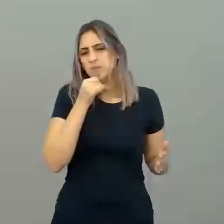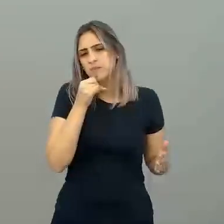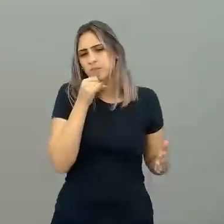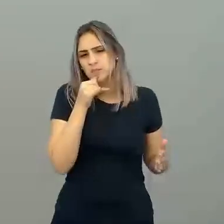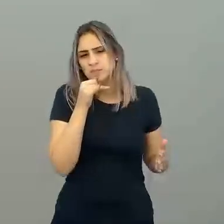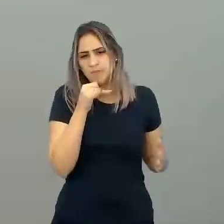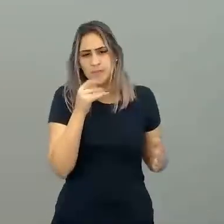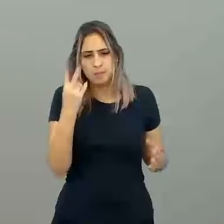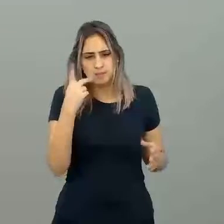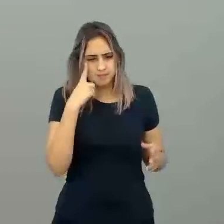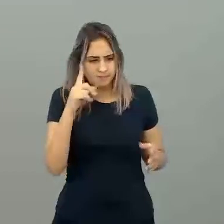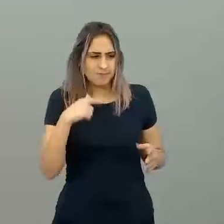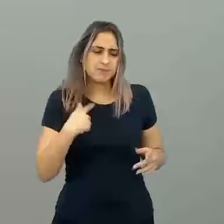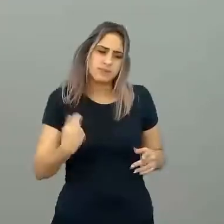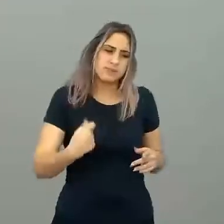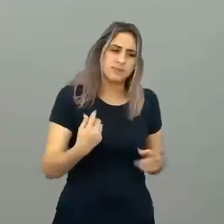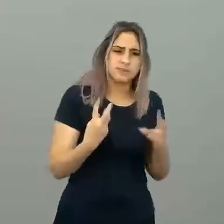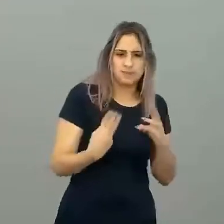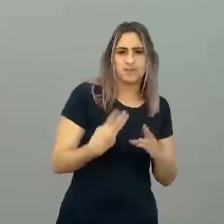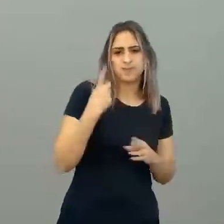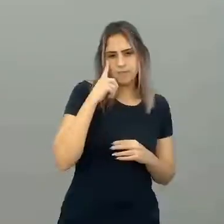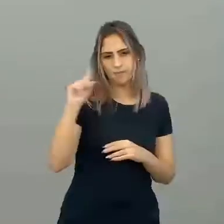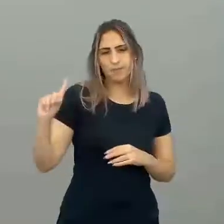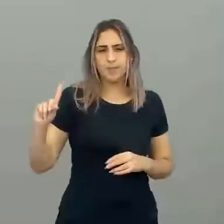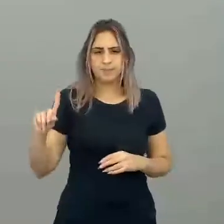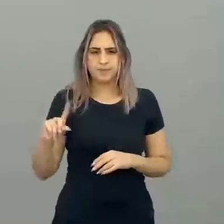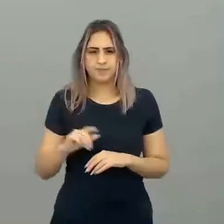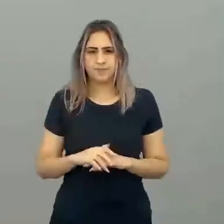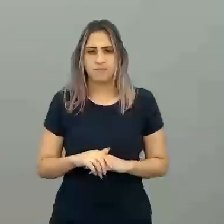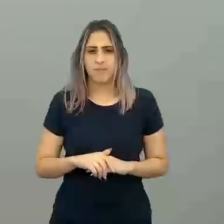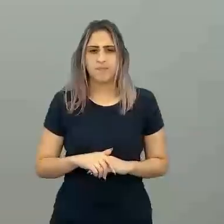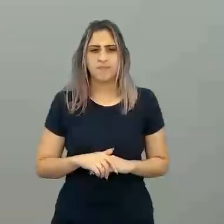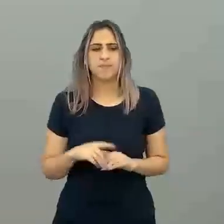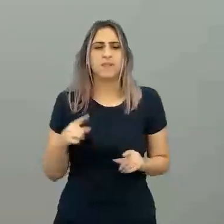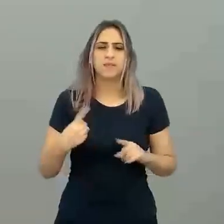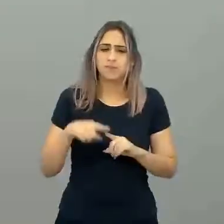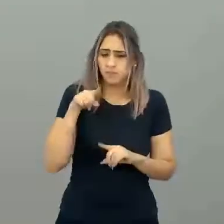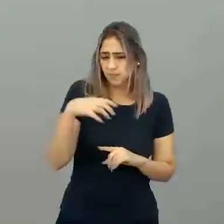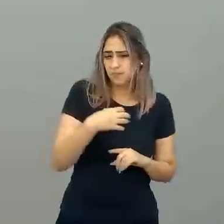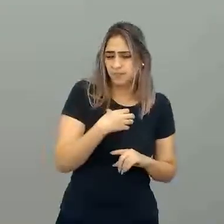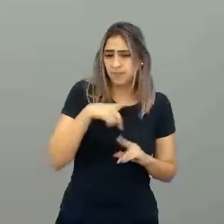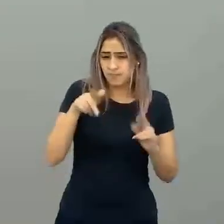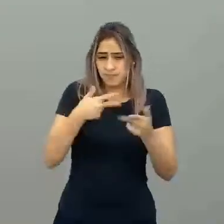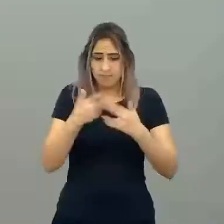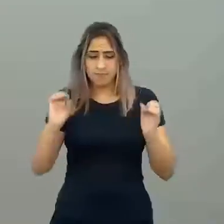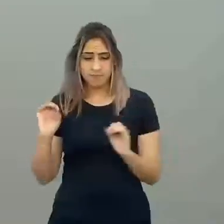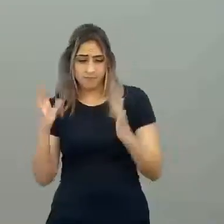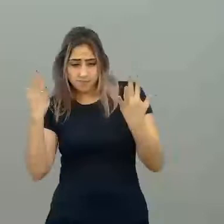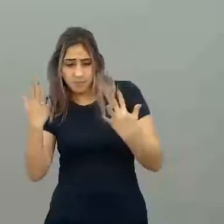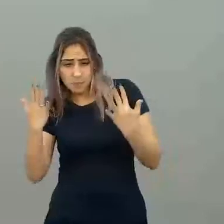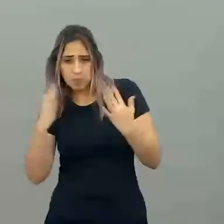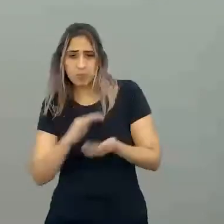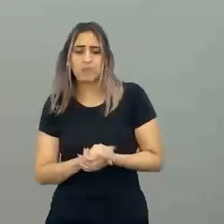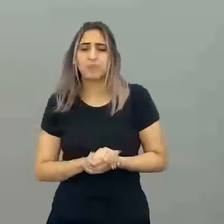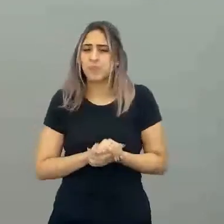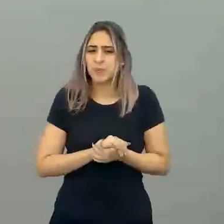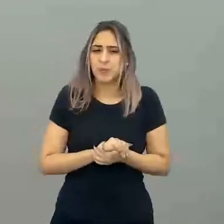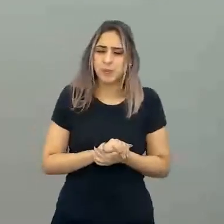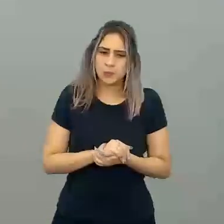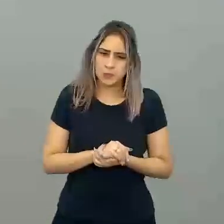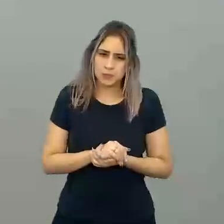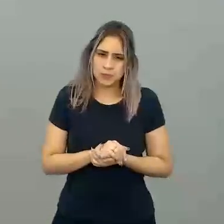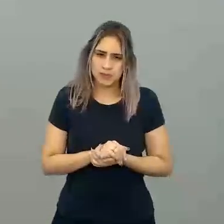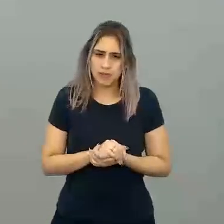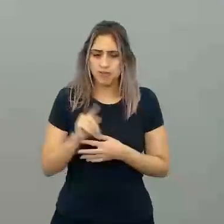se eu precisava de dois dias, deixa três, né? Porque, assim, se alguma coisa acontecer, se, sei lá,